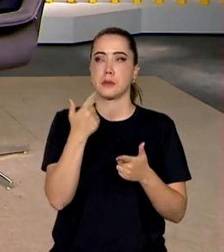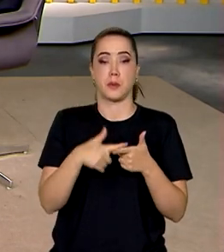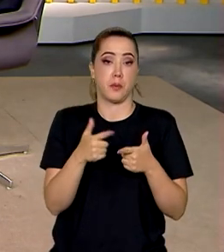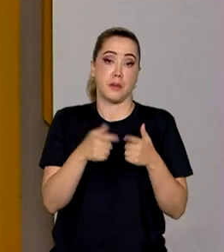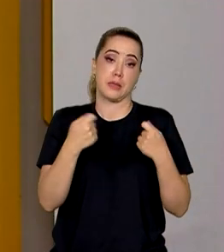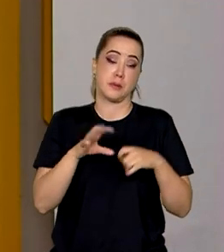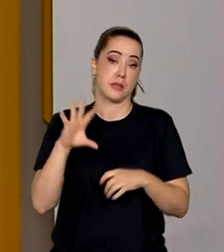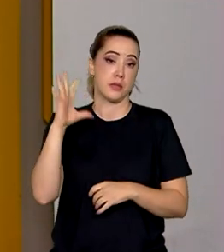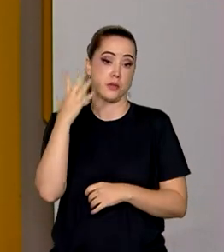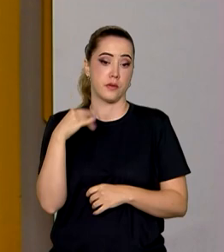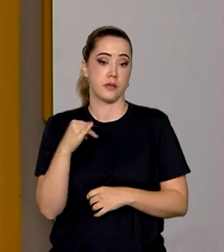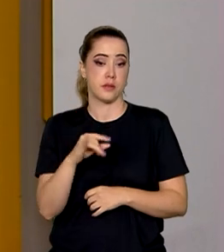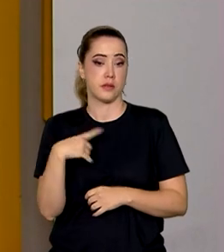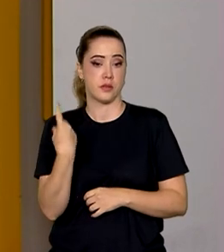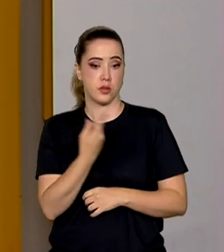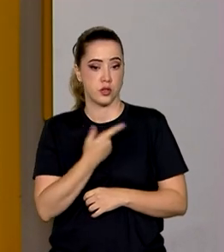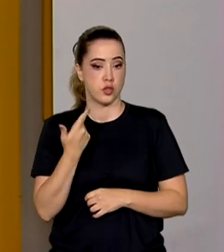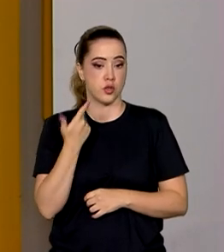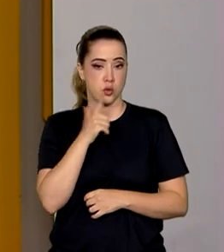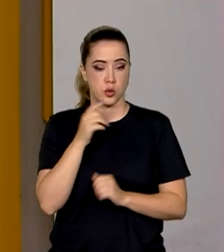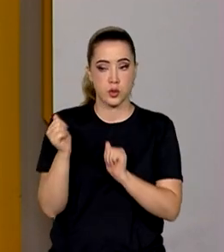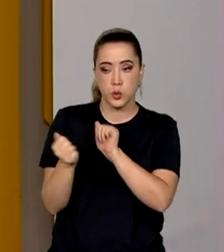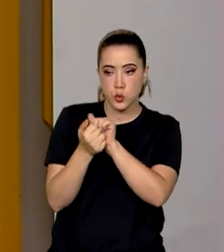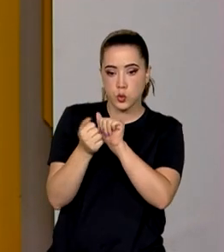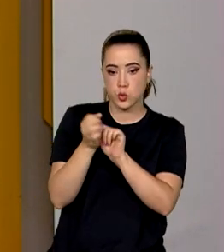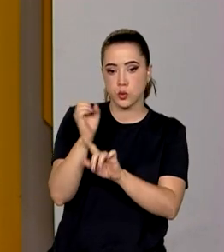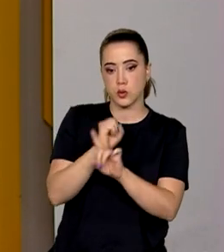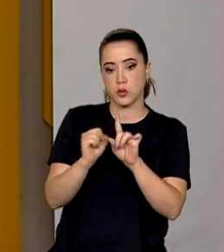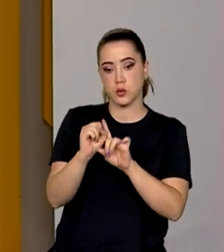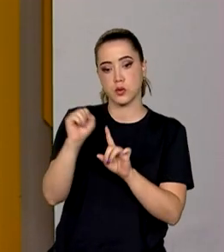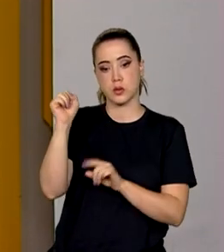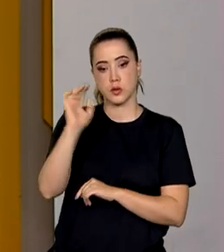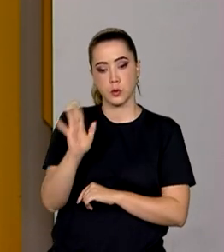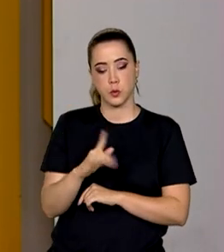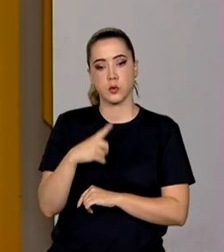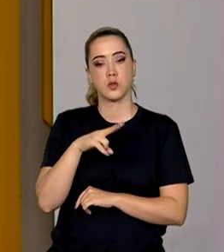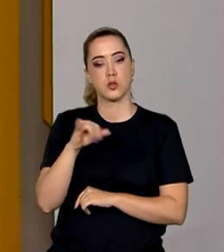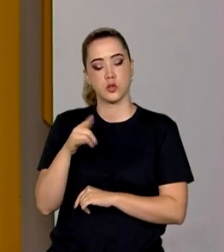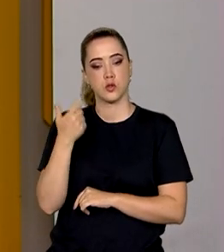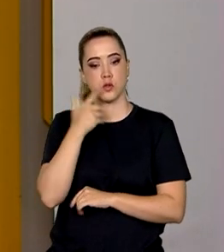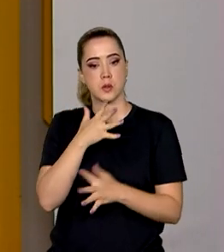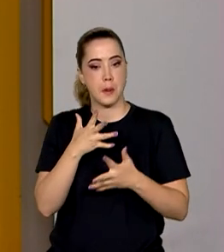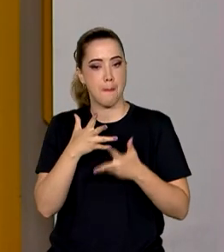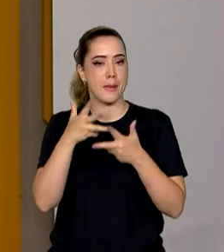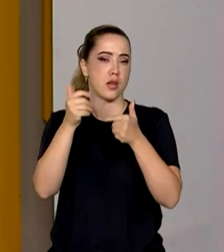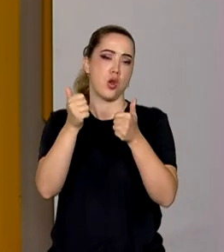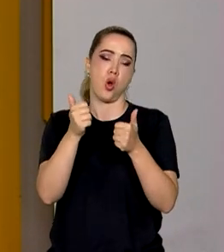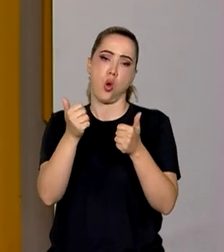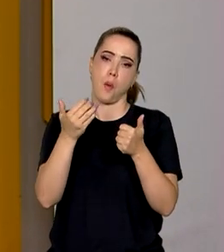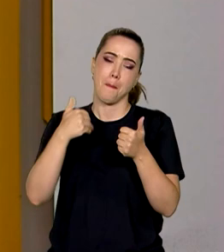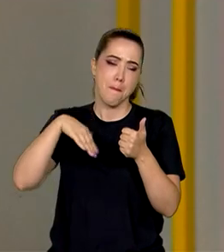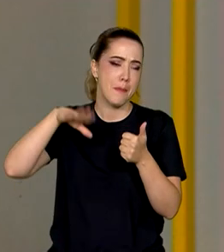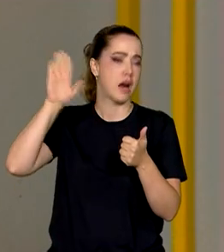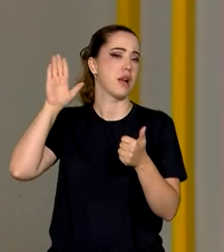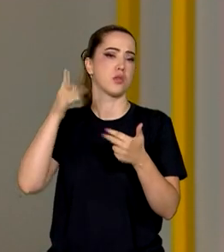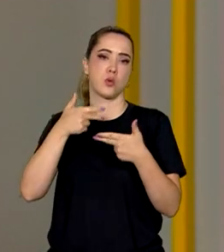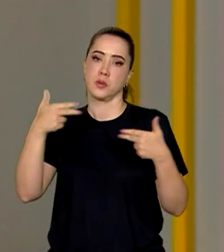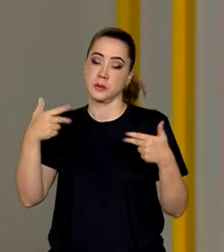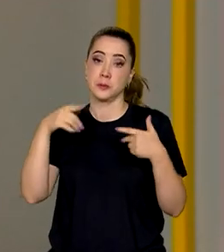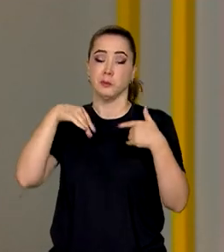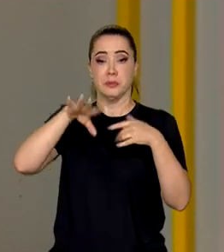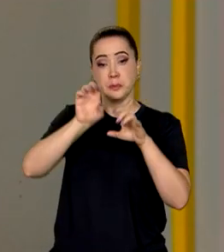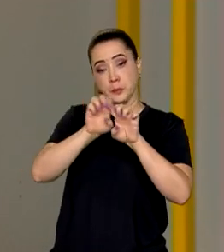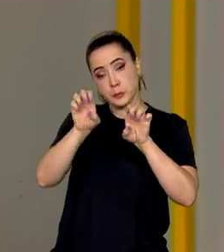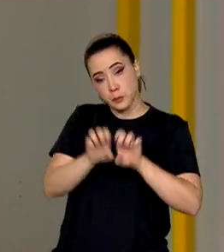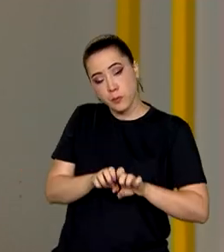resolver. E se a gente fizer junto com a sociedade brasileira, a gente faz mais, melhor e de maneira mais estruturante.